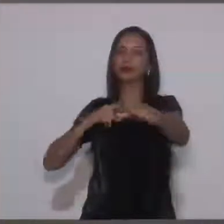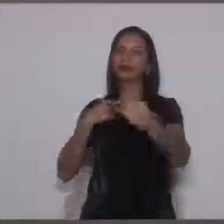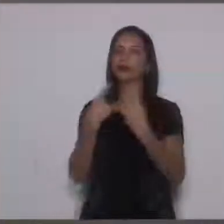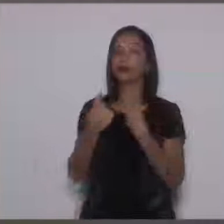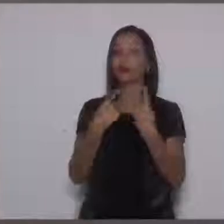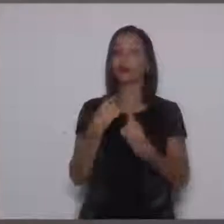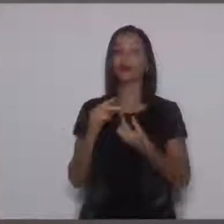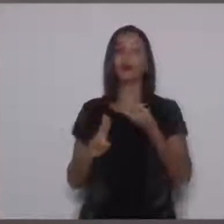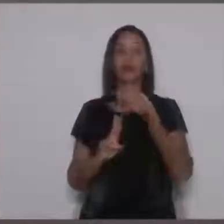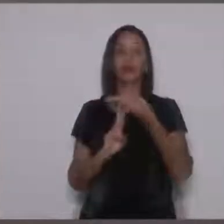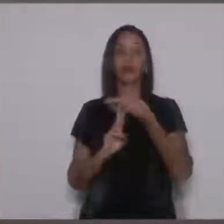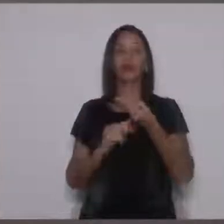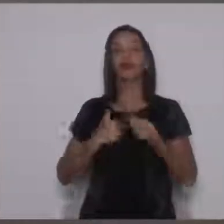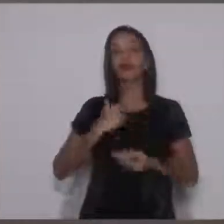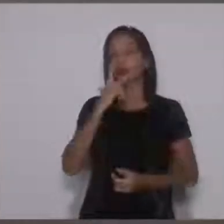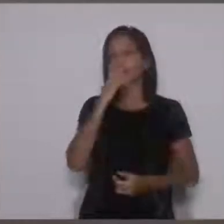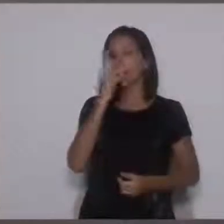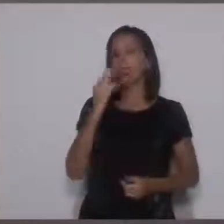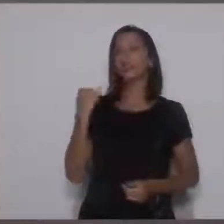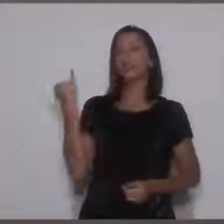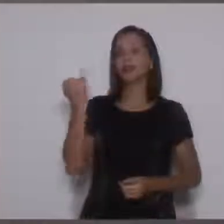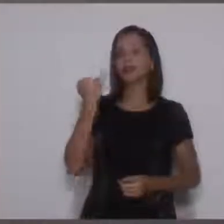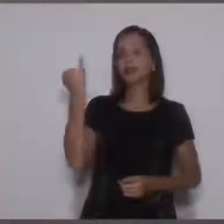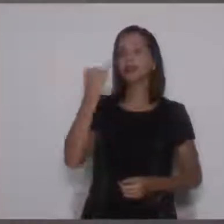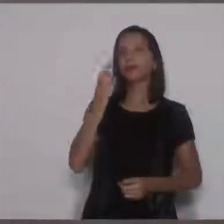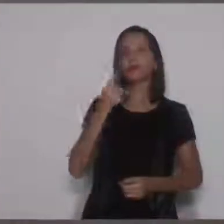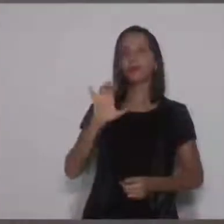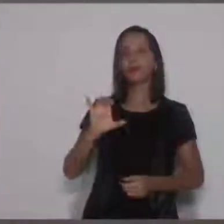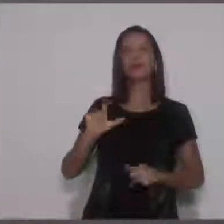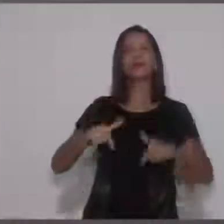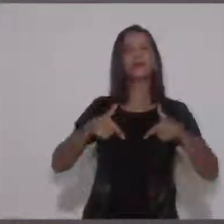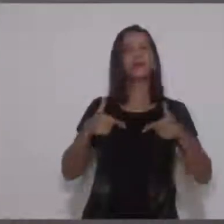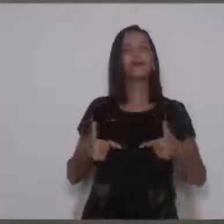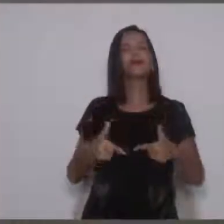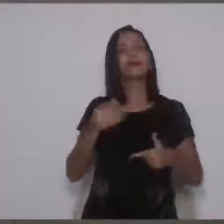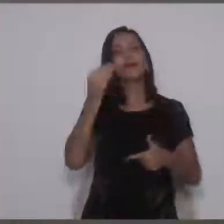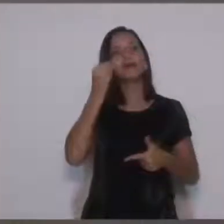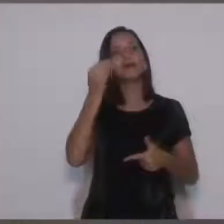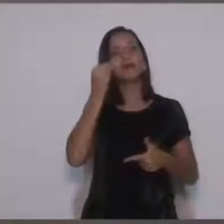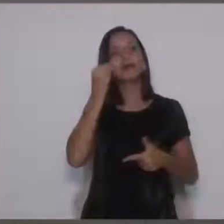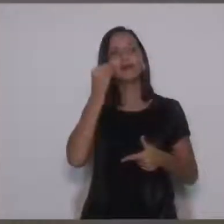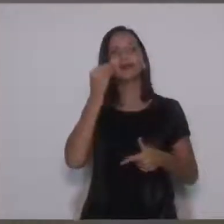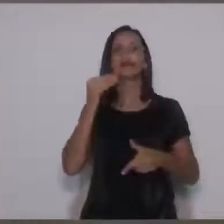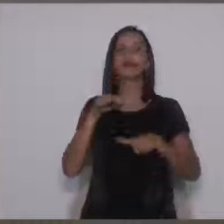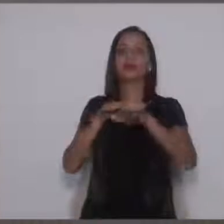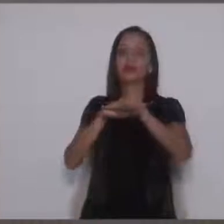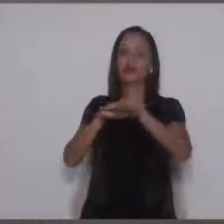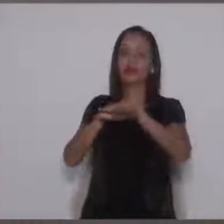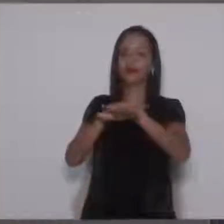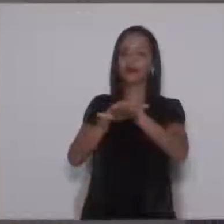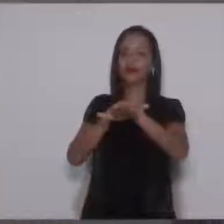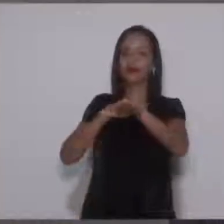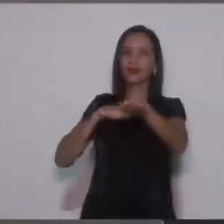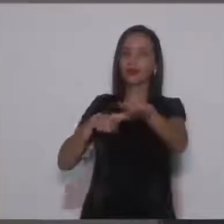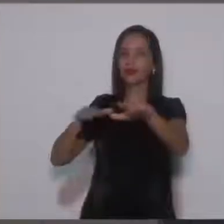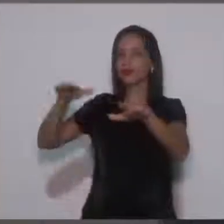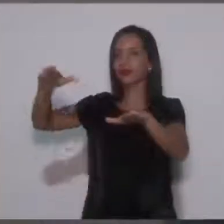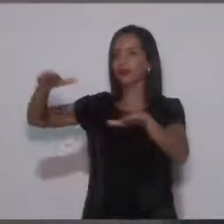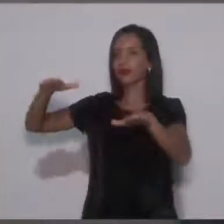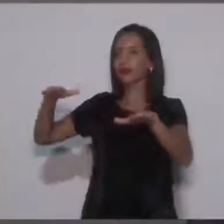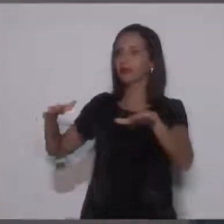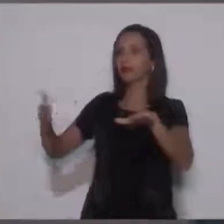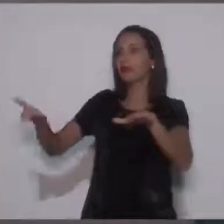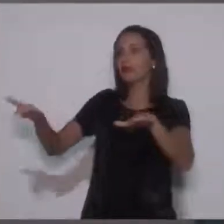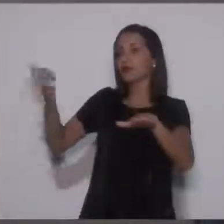Capela. Acho importante esse trabalho que o vereador PC está fazendo, de tentar tirar o estacionamento de um lado da via da Rua Nicolau Von